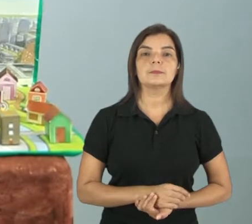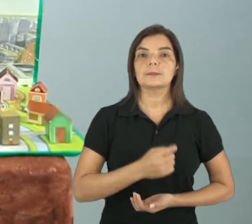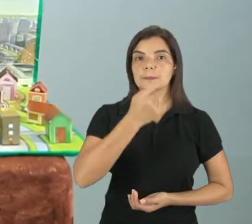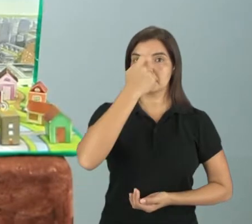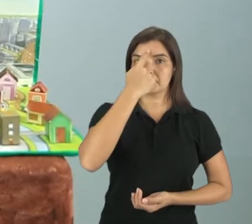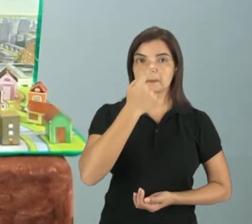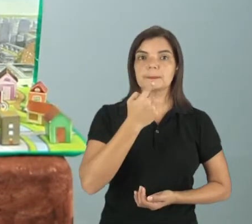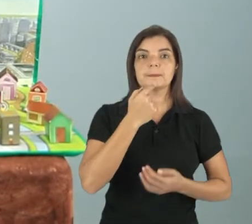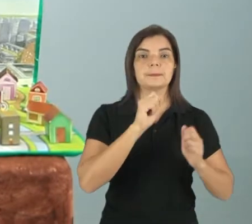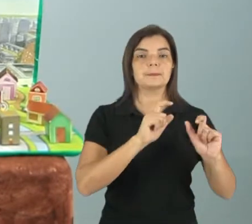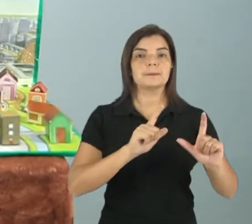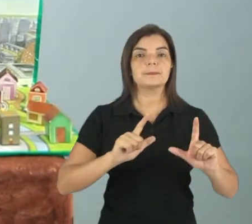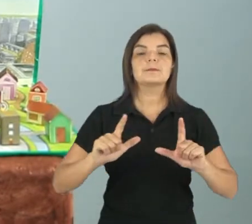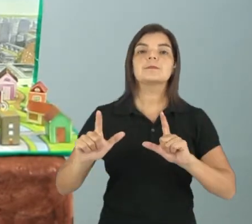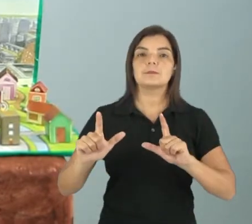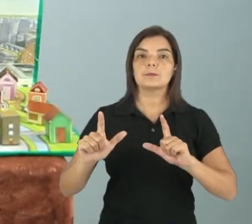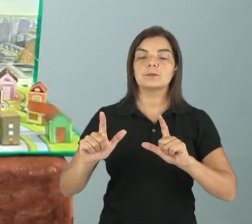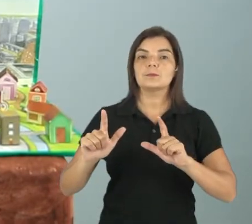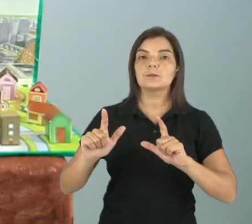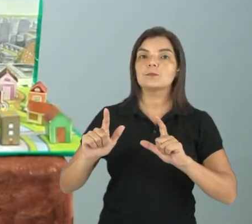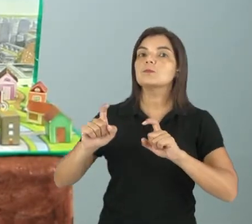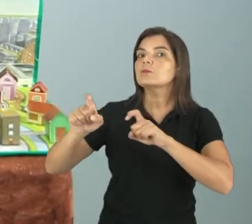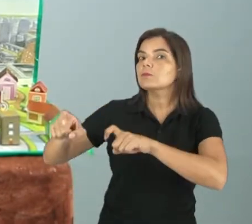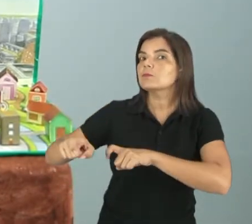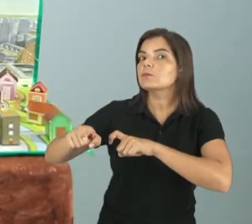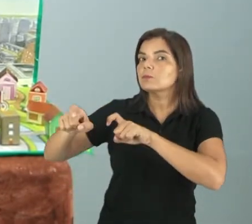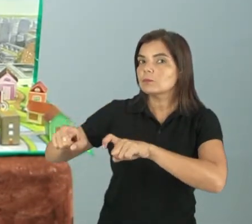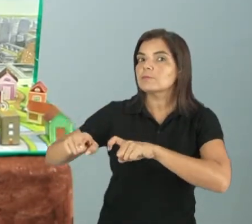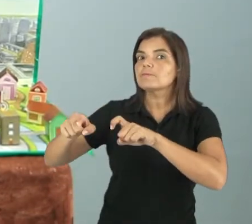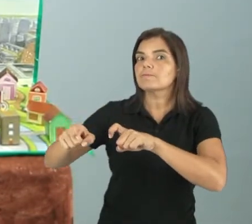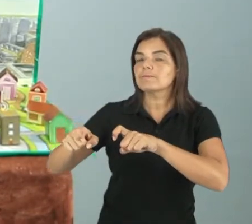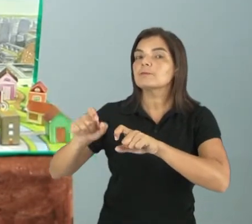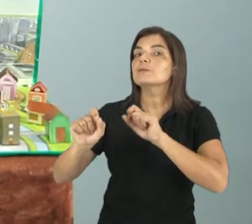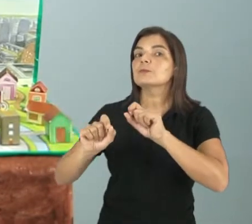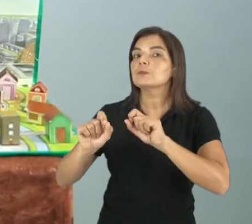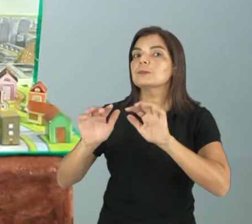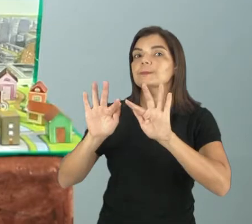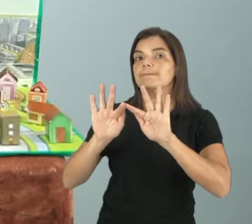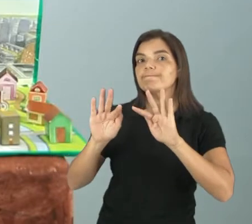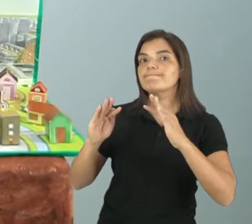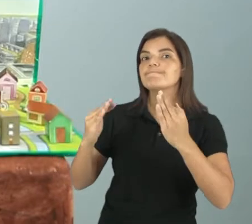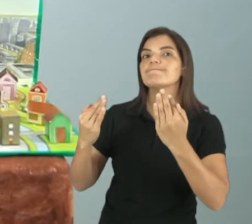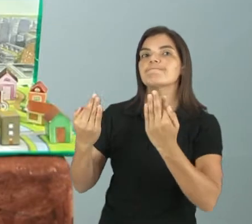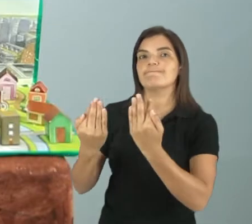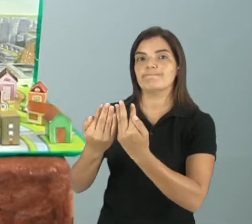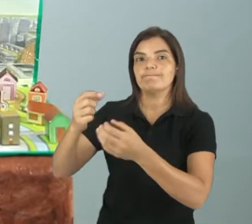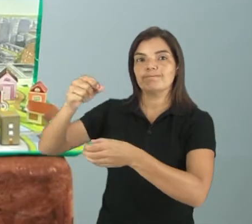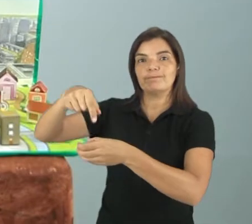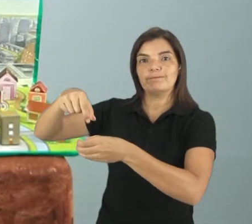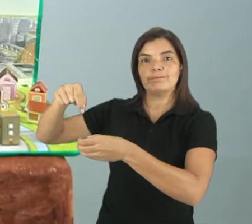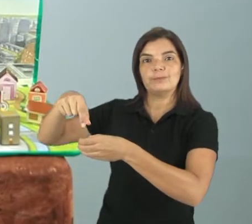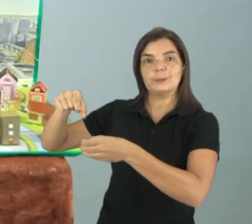esta imagem de uma agricultura familiar, né,